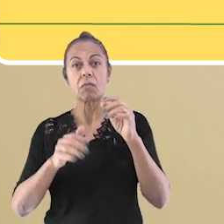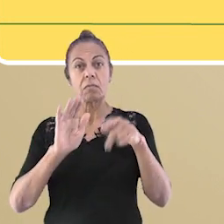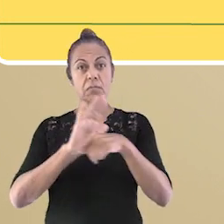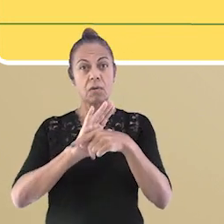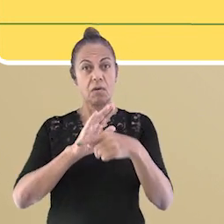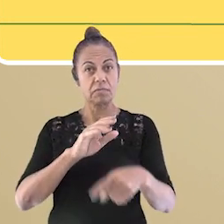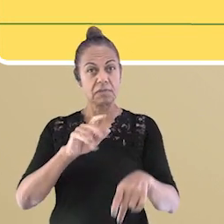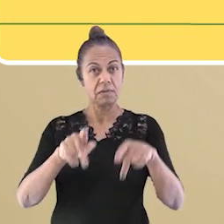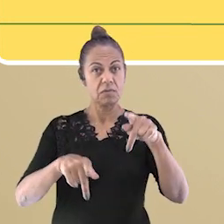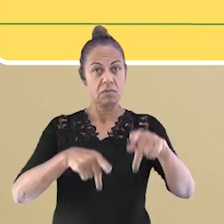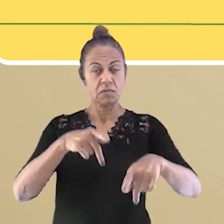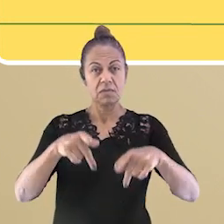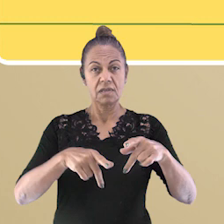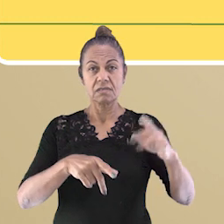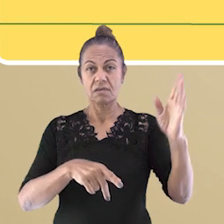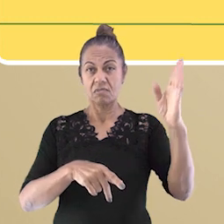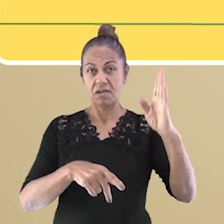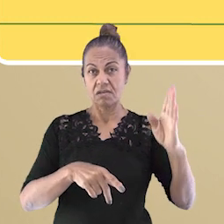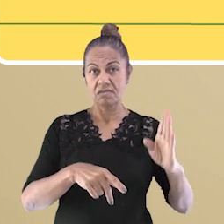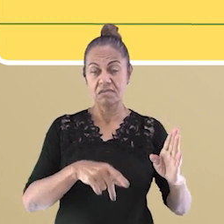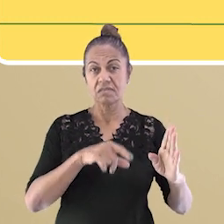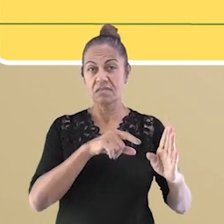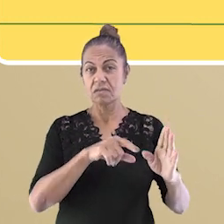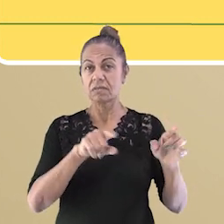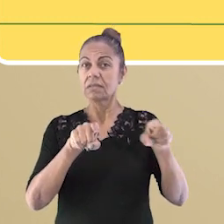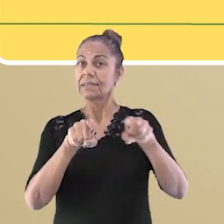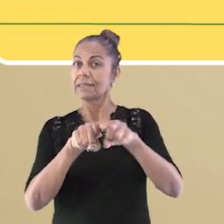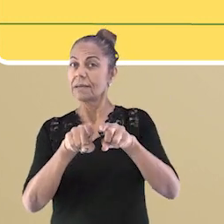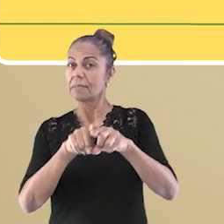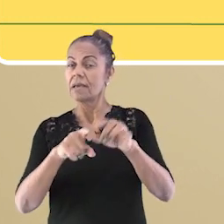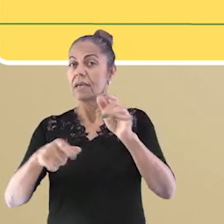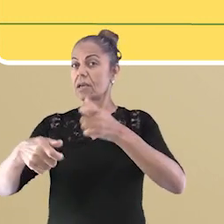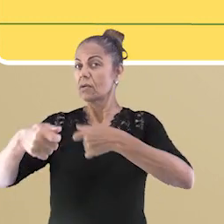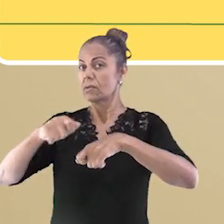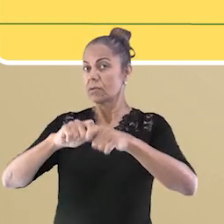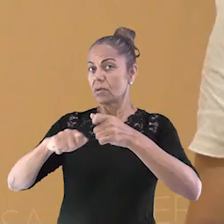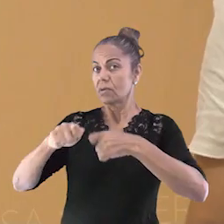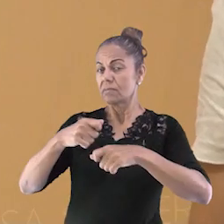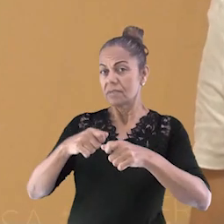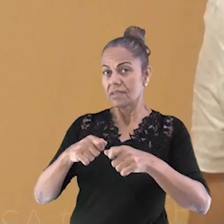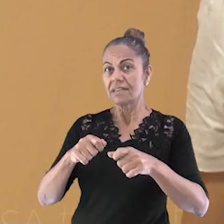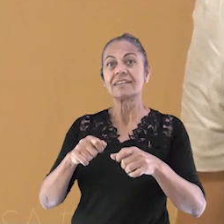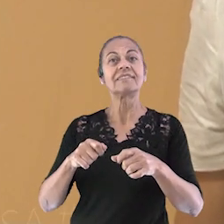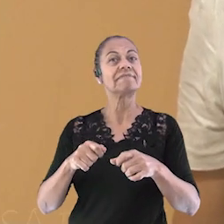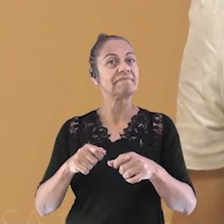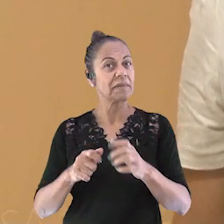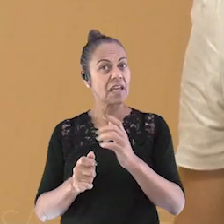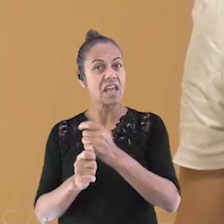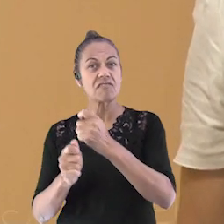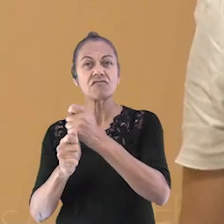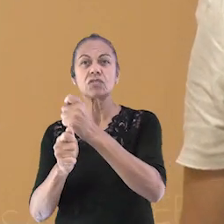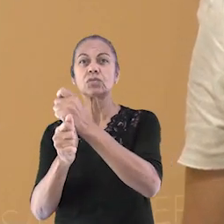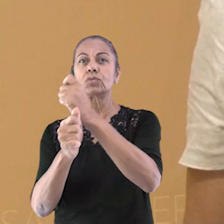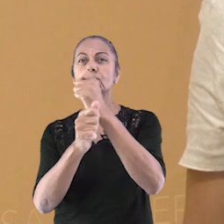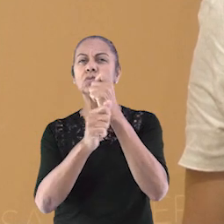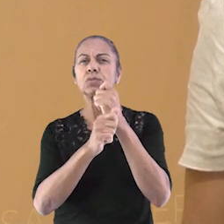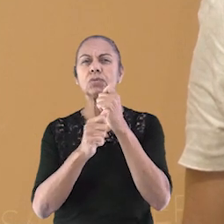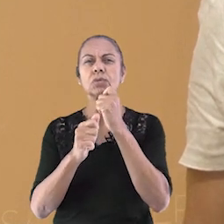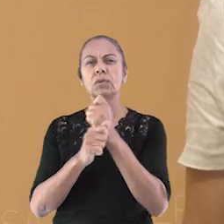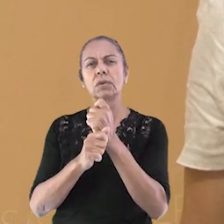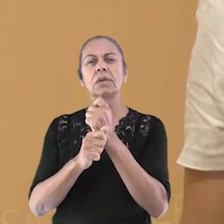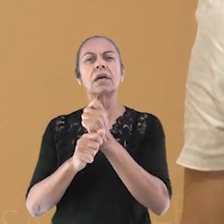brasileira, sobre a economia e também sobre a infraestrutura dos locais. O IBGE possui várias